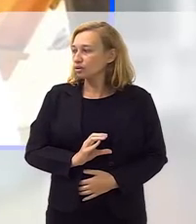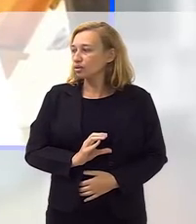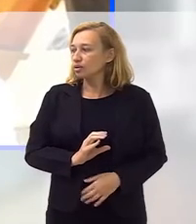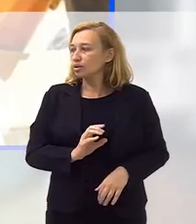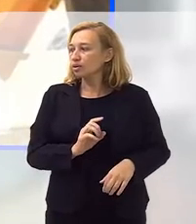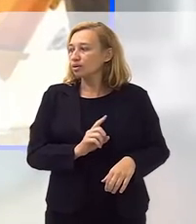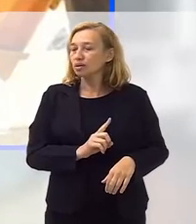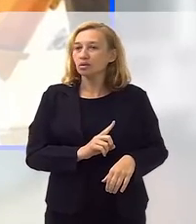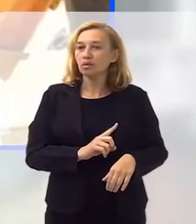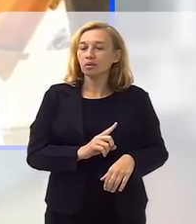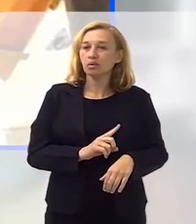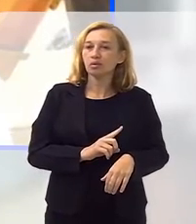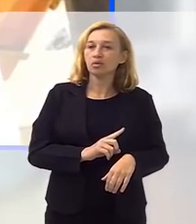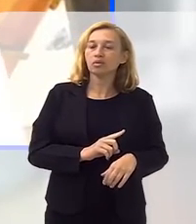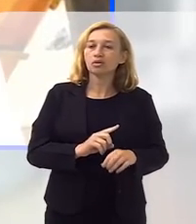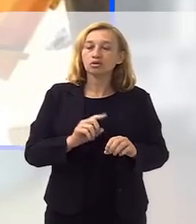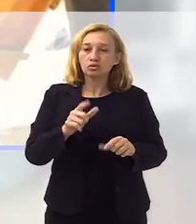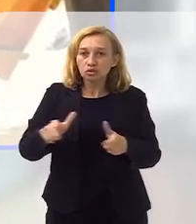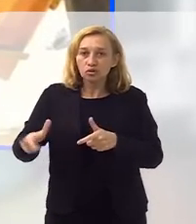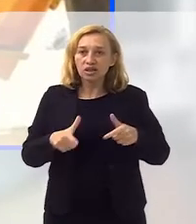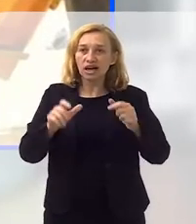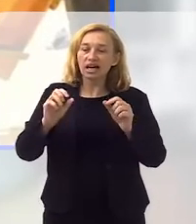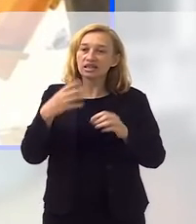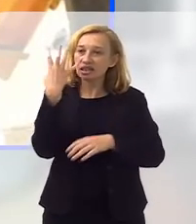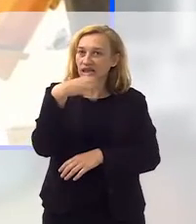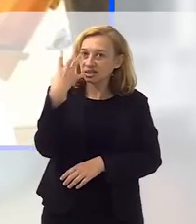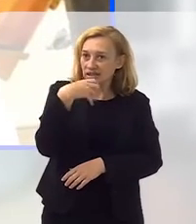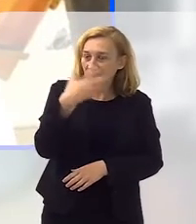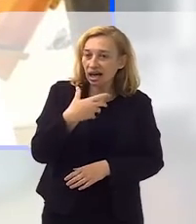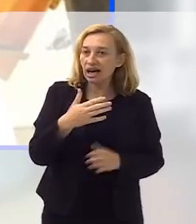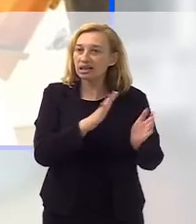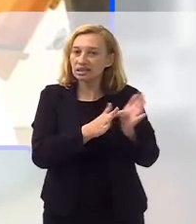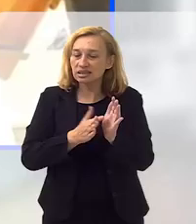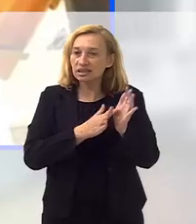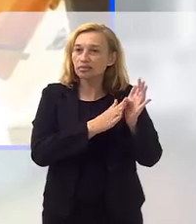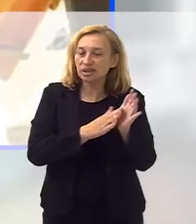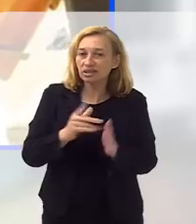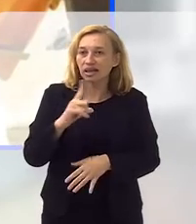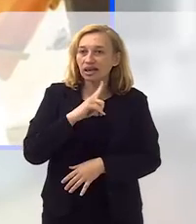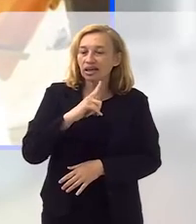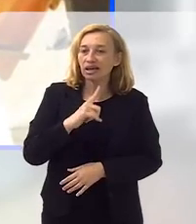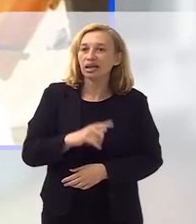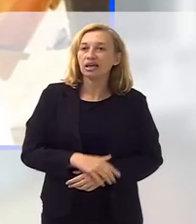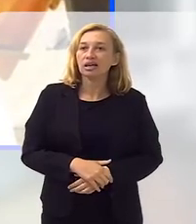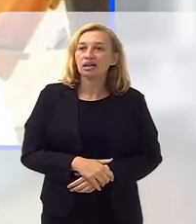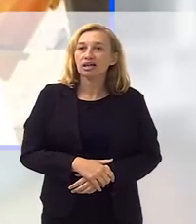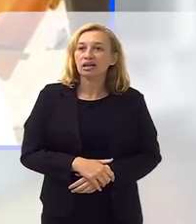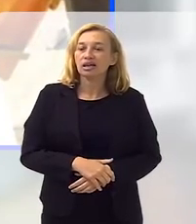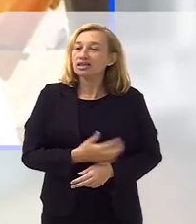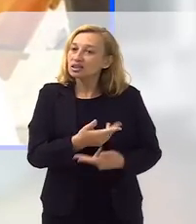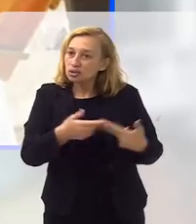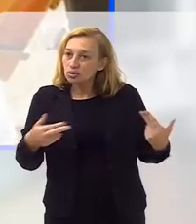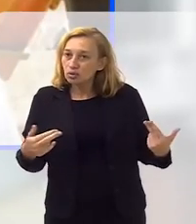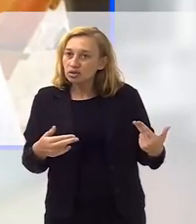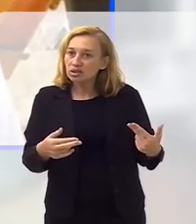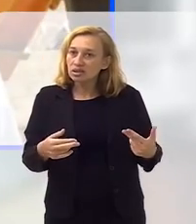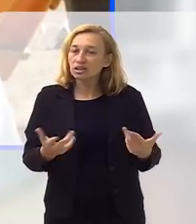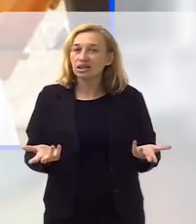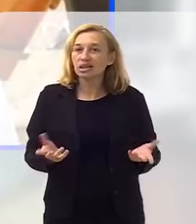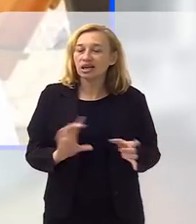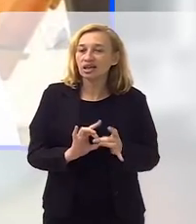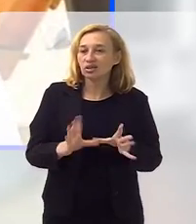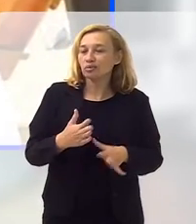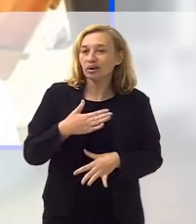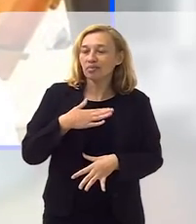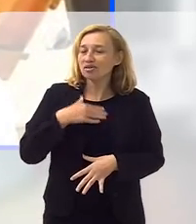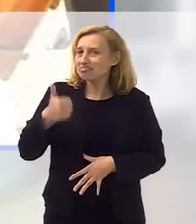o palco, durante os lugares que eu vou, né, que tem samba, essas coisas, essas coisas aí que ela